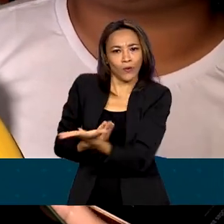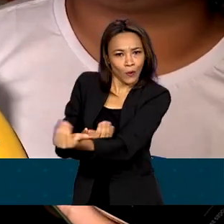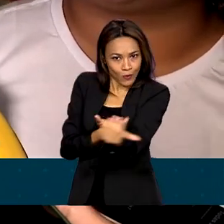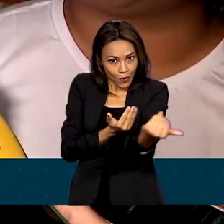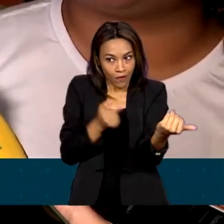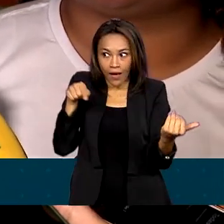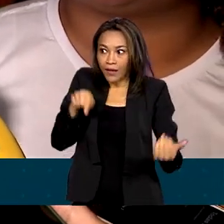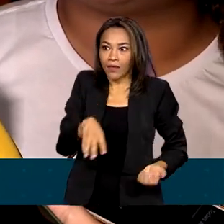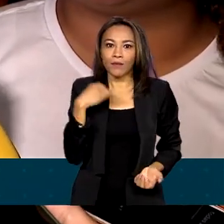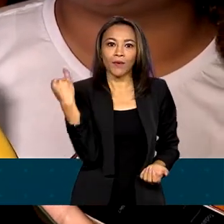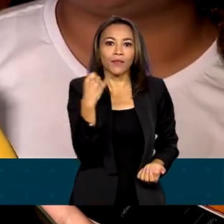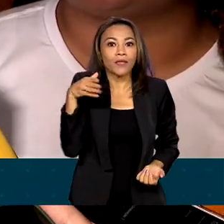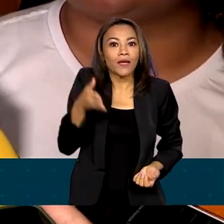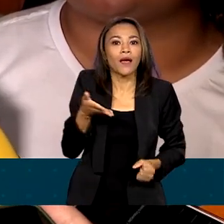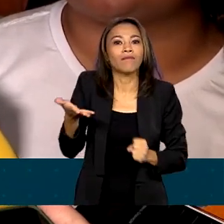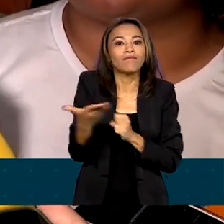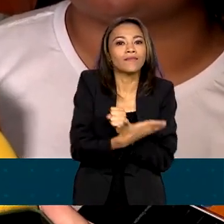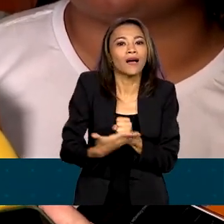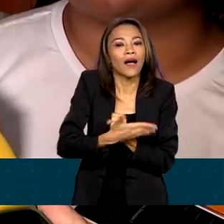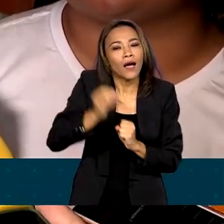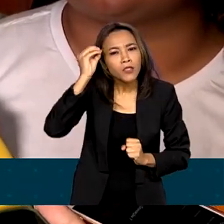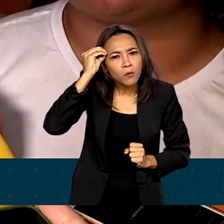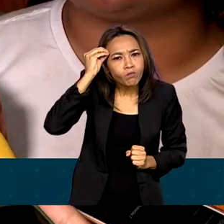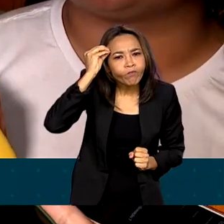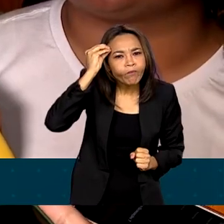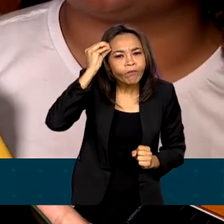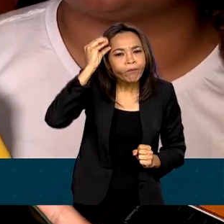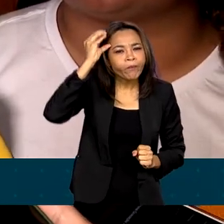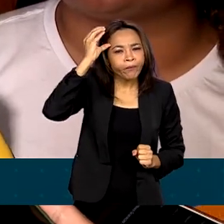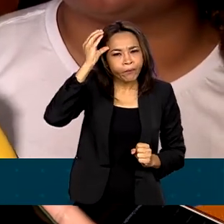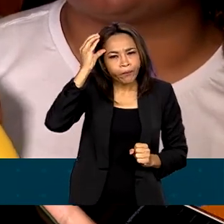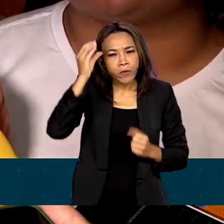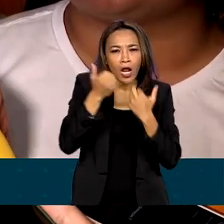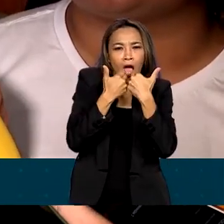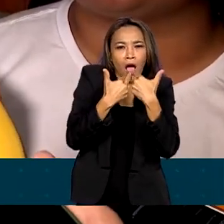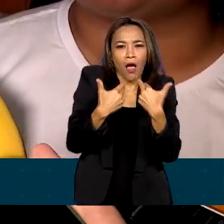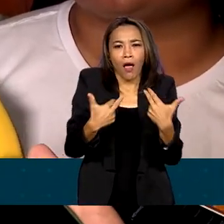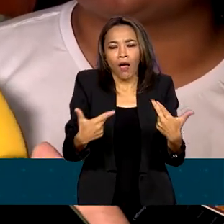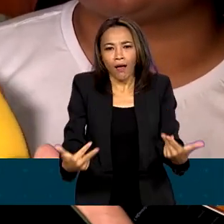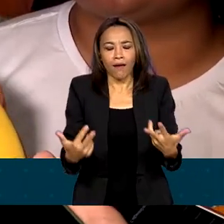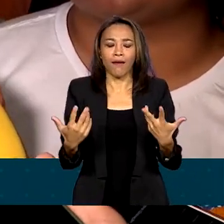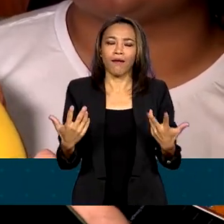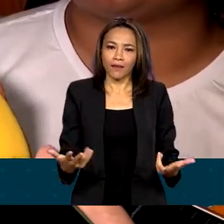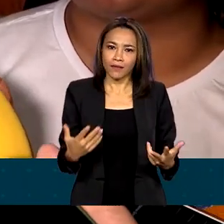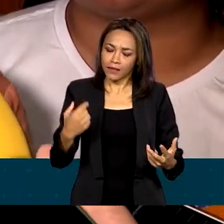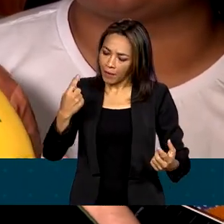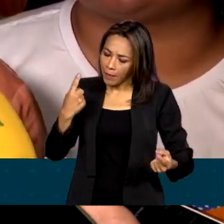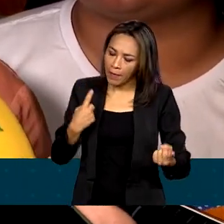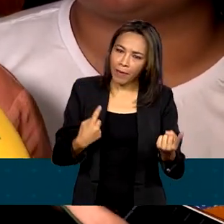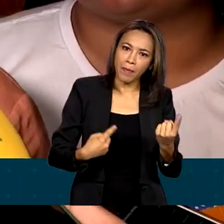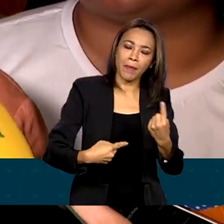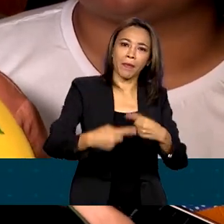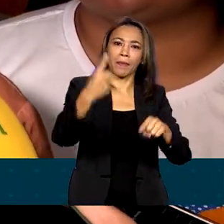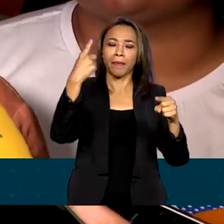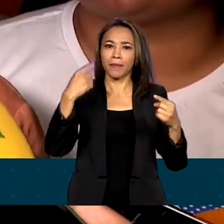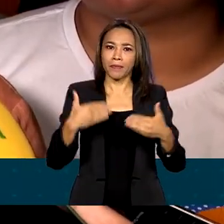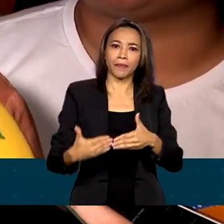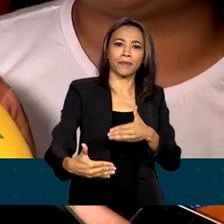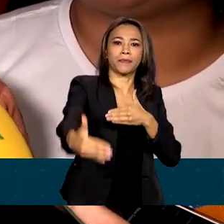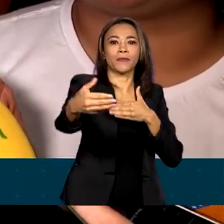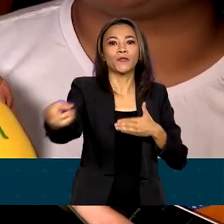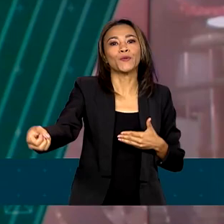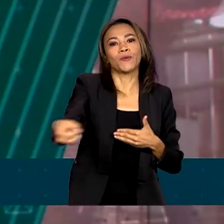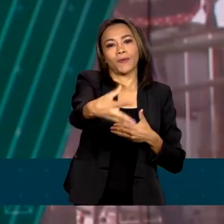Aqui é a base do conhecimento, a base da inovação, a base da prospecção de novas